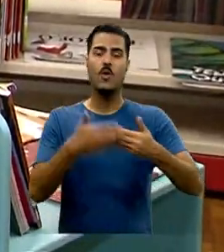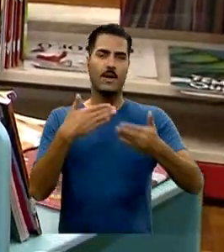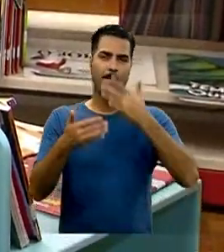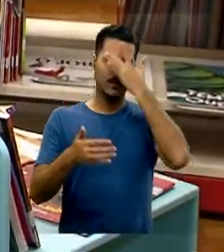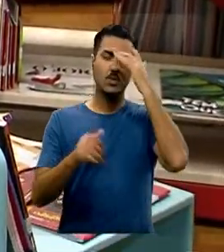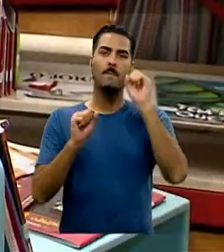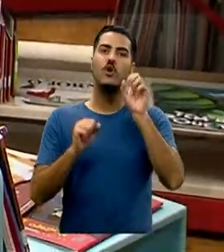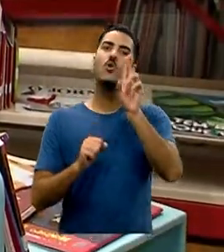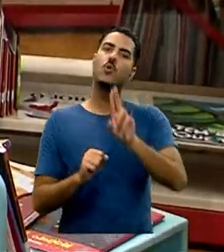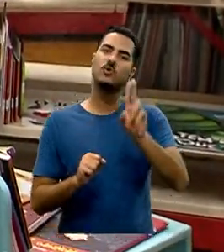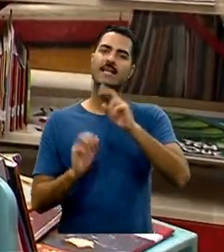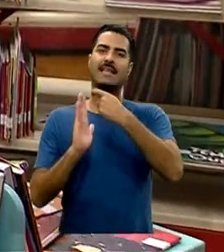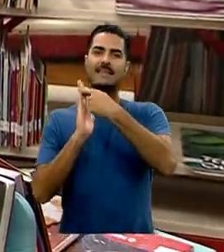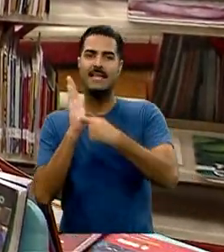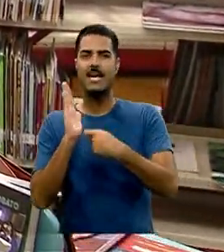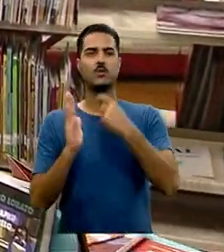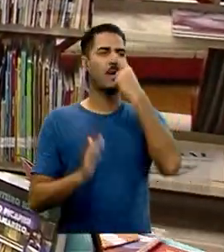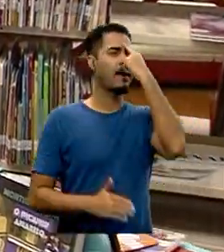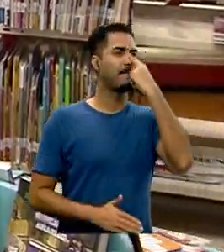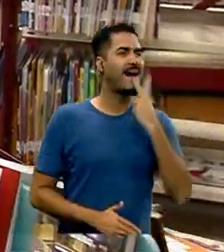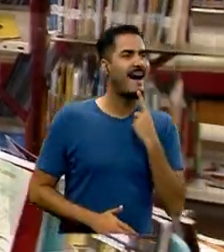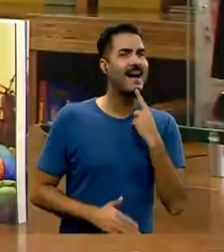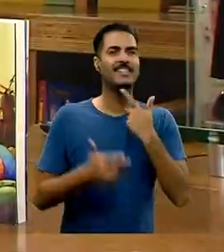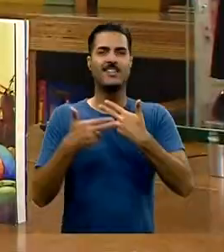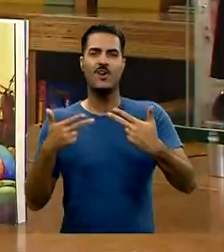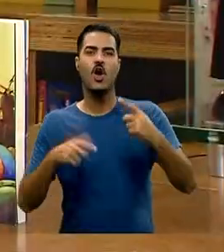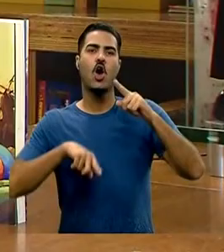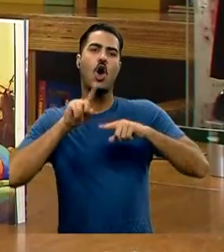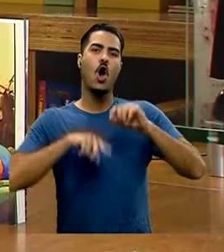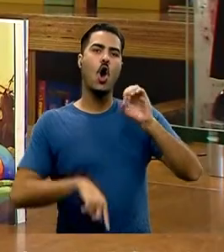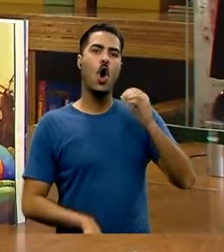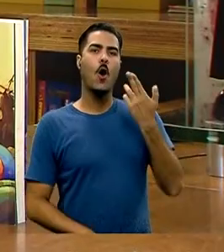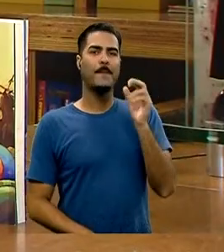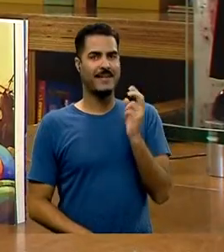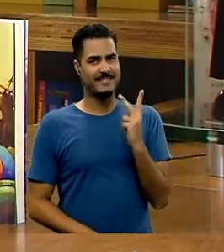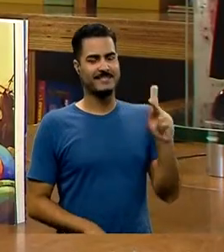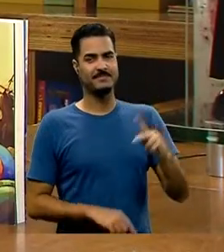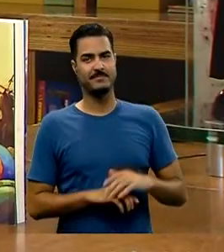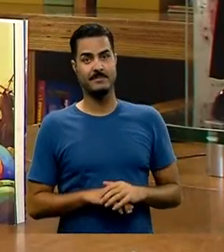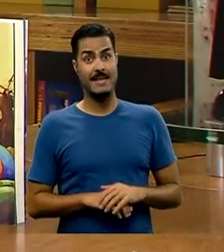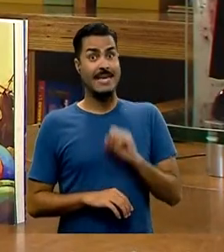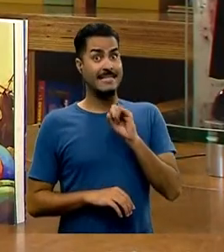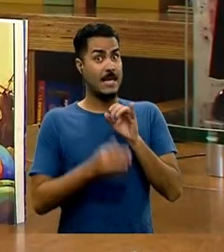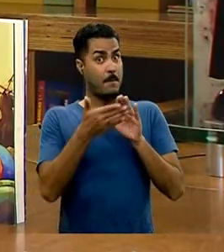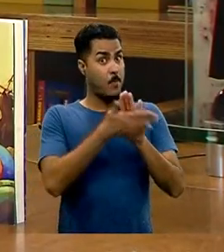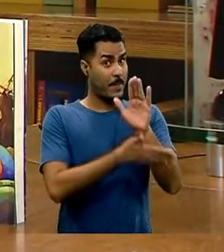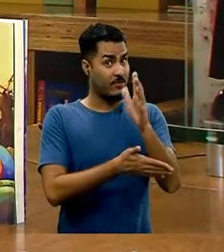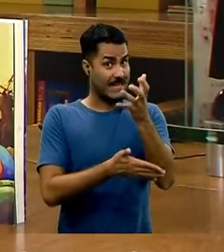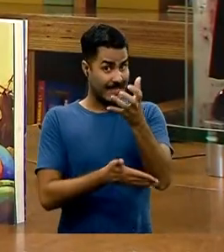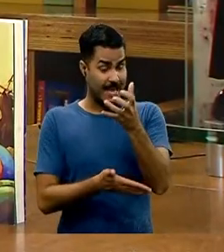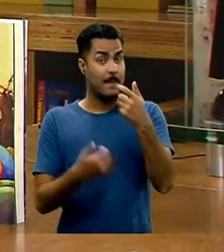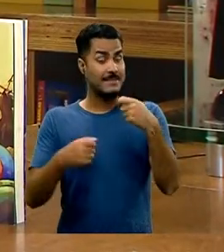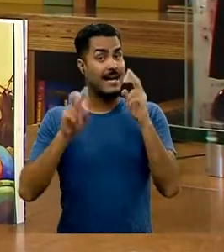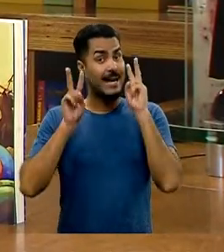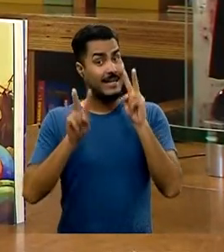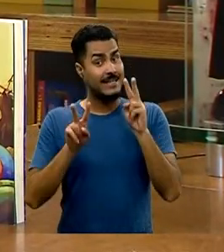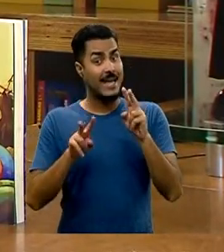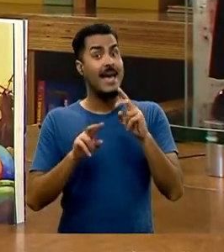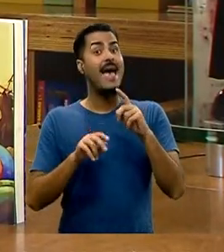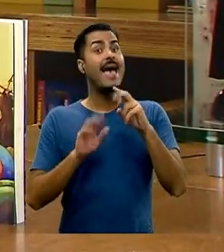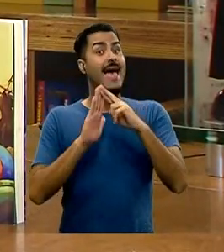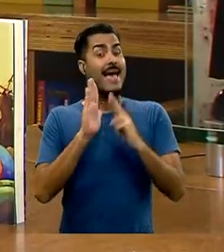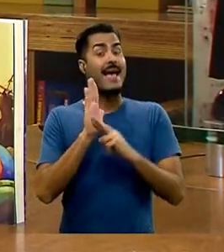pessoa pode usar e explorar aquela obra. Mas quem quiser publicar deve prestar atenção. A regra se aplica apenas aos